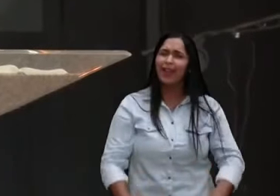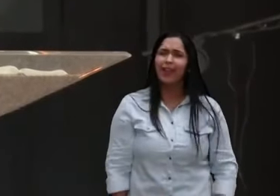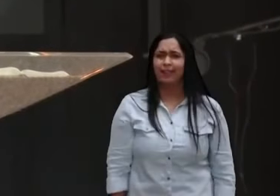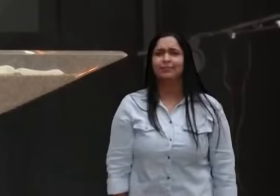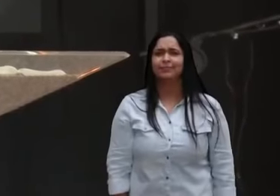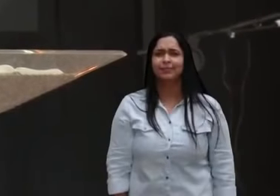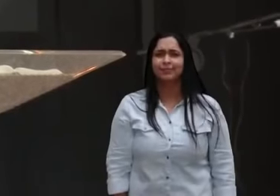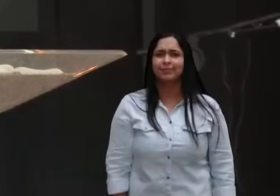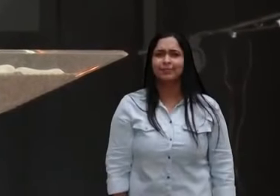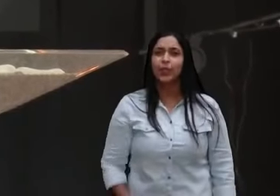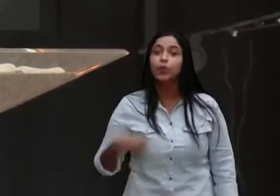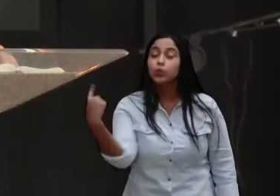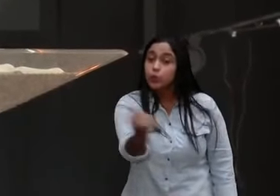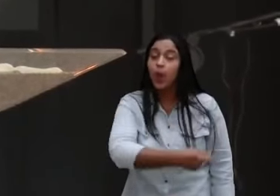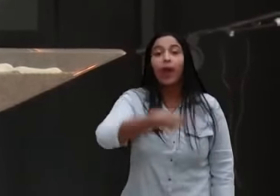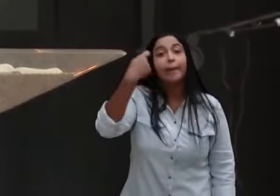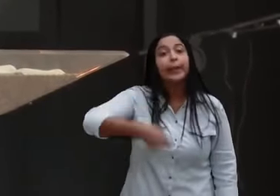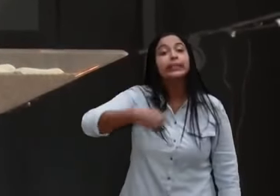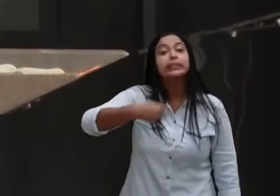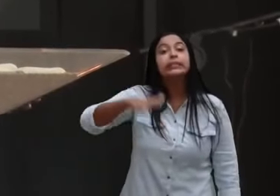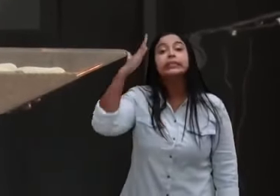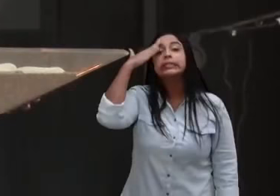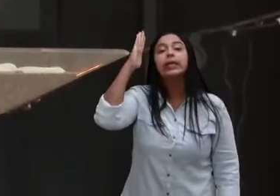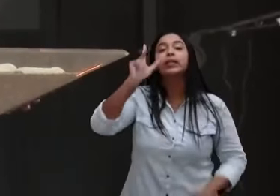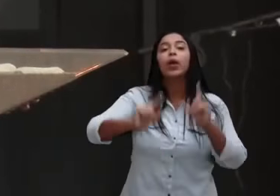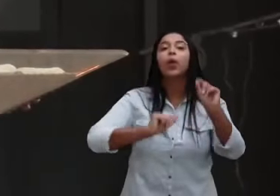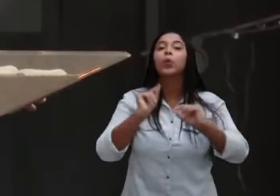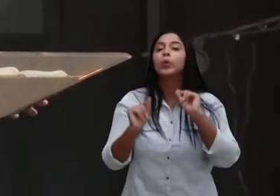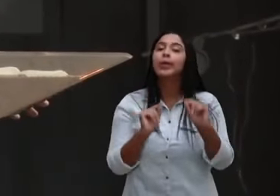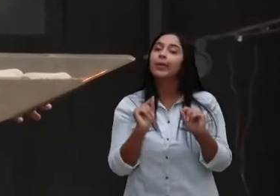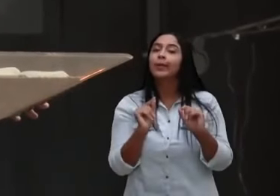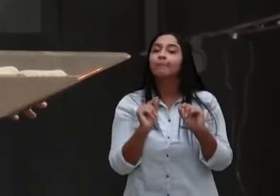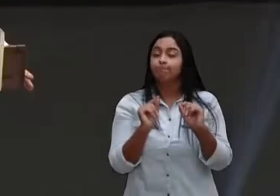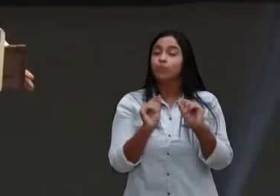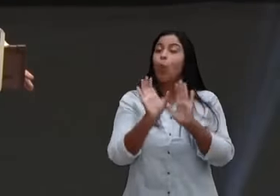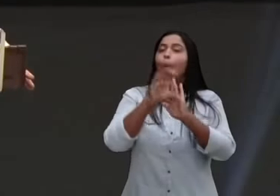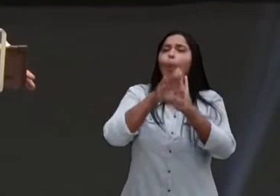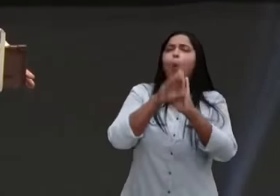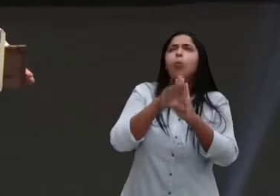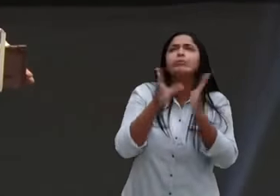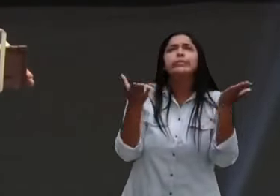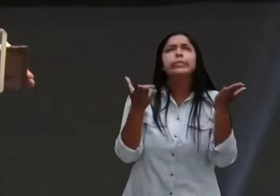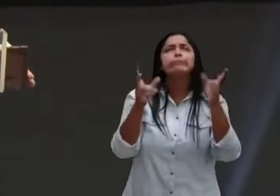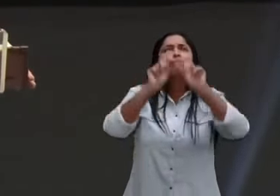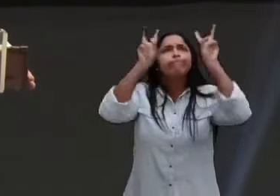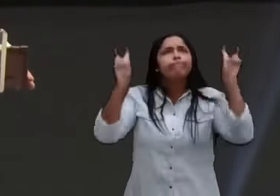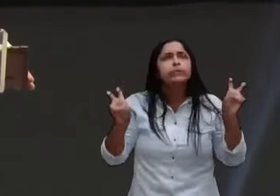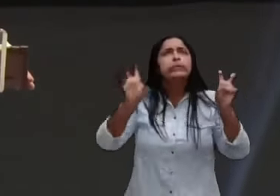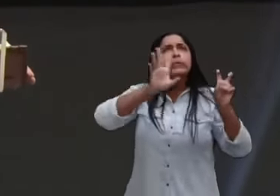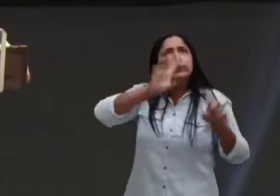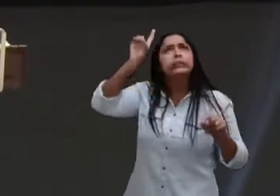conceito do quanto Deus é bom para a gente.